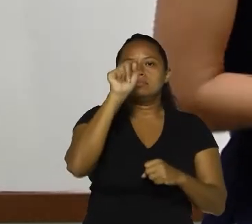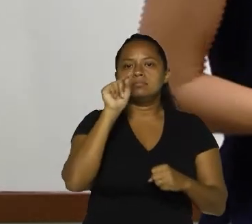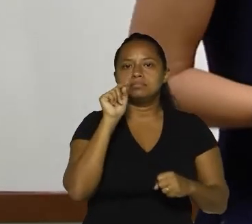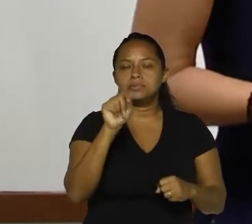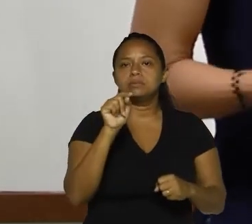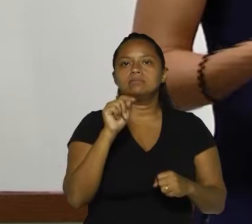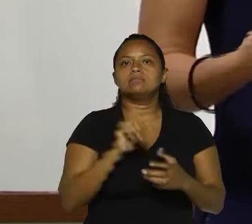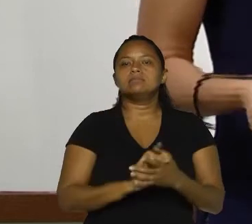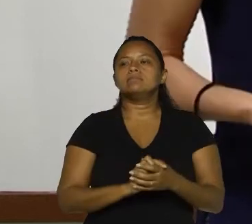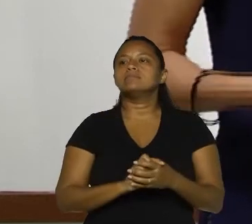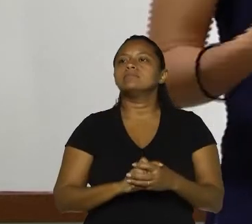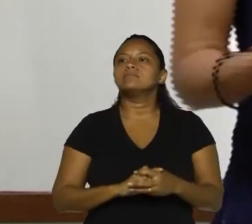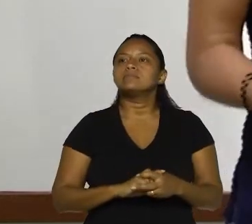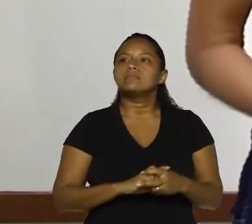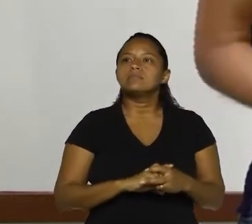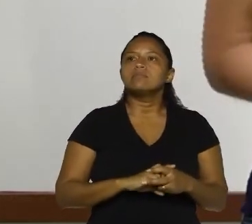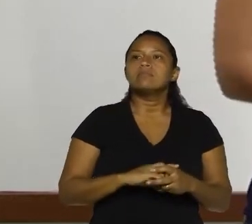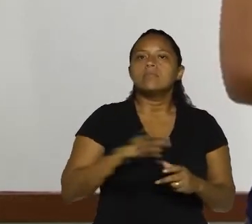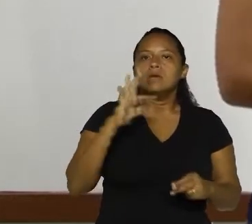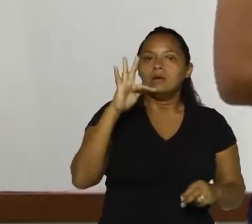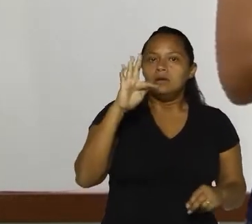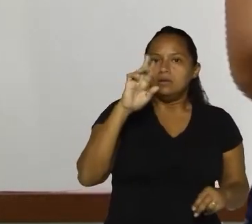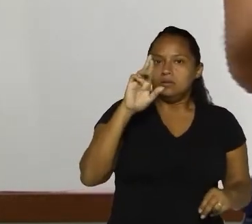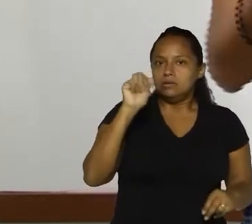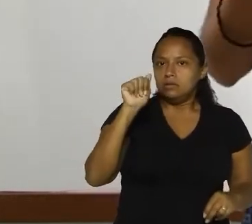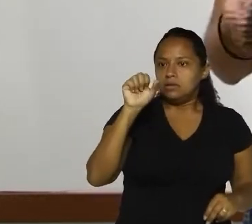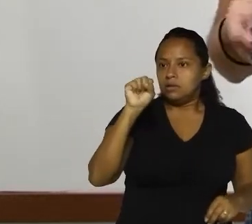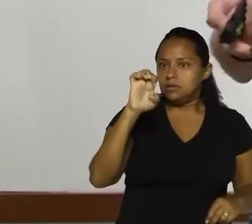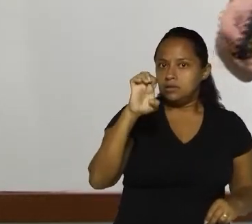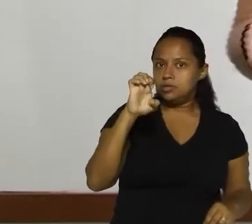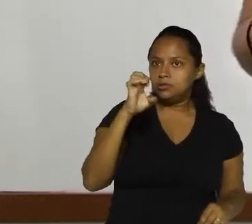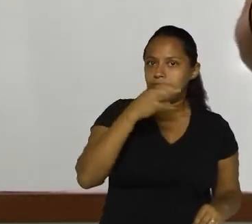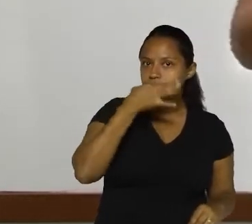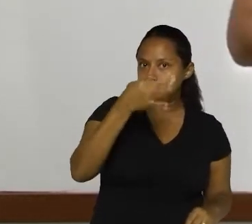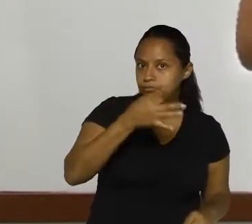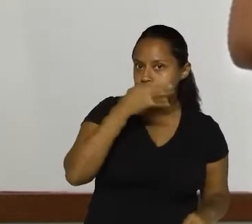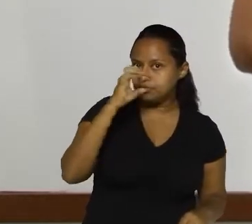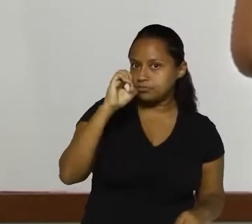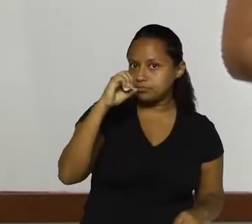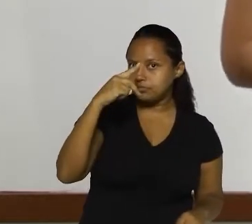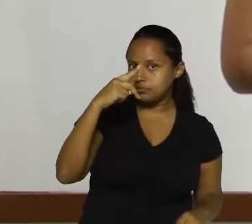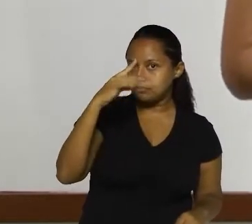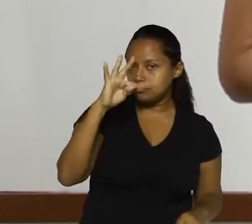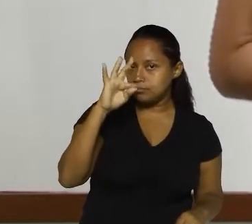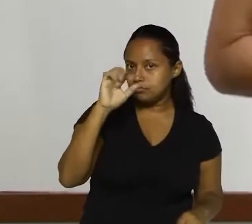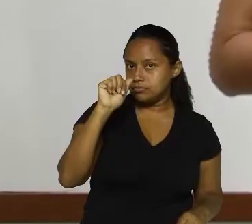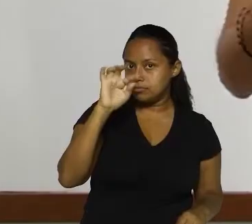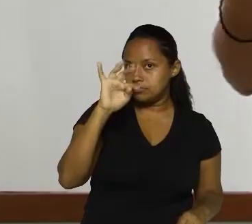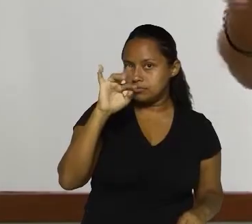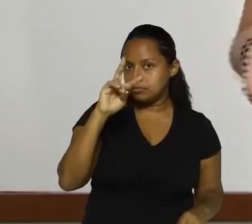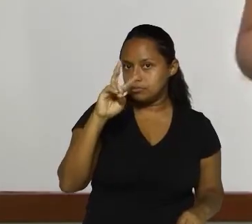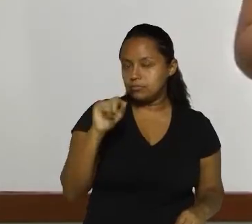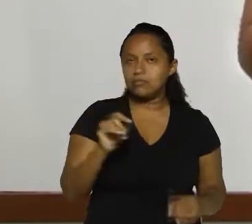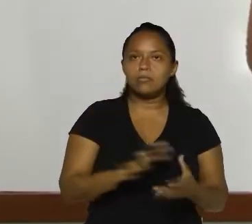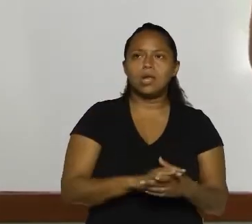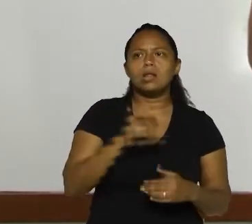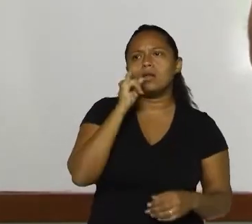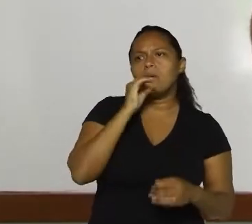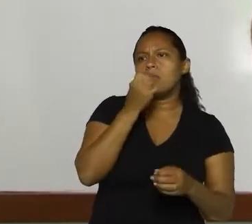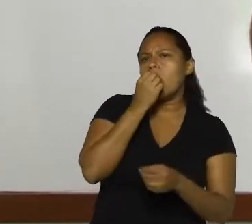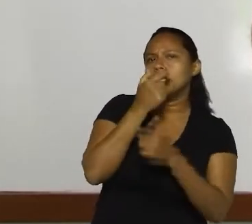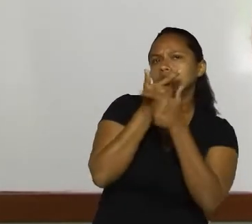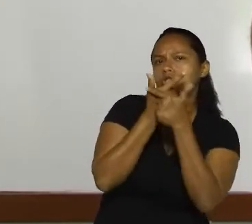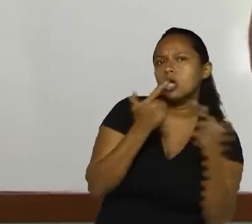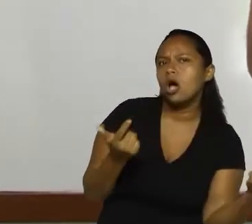A optativa é a expressão de desejo. Então, temos algumas interjeições que expressam desejo, né? Boa sorte.